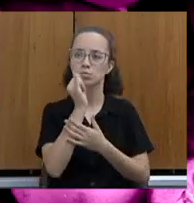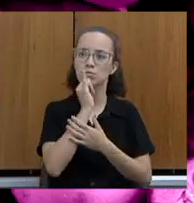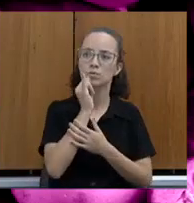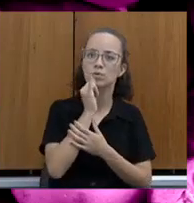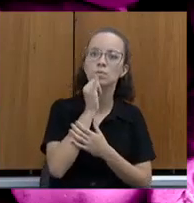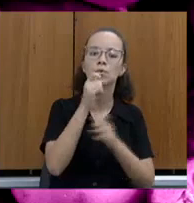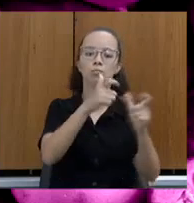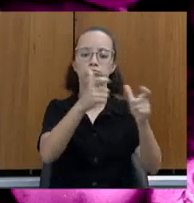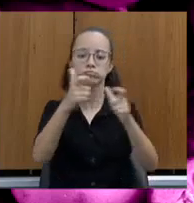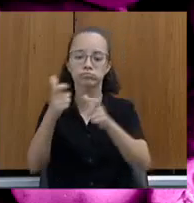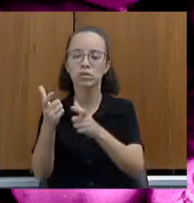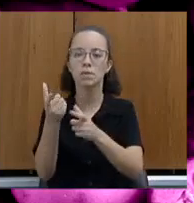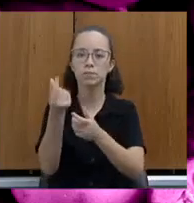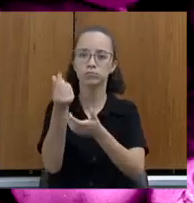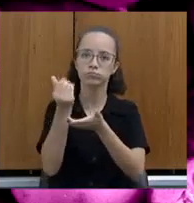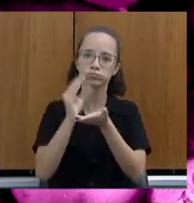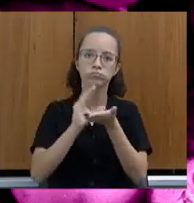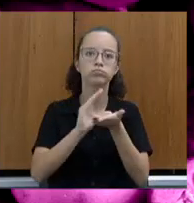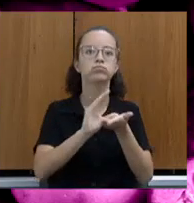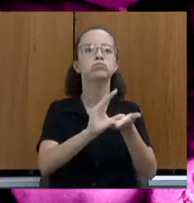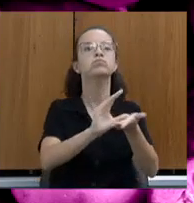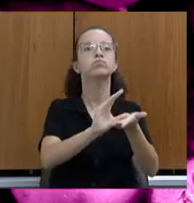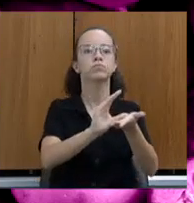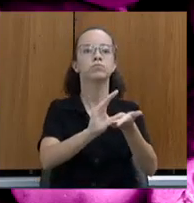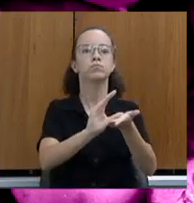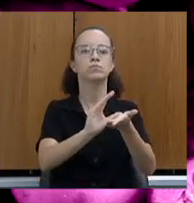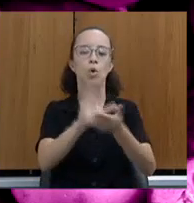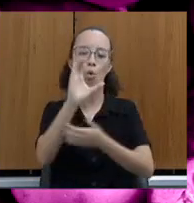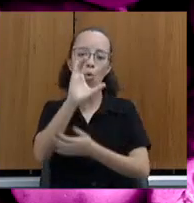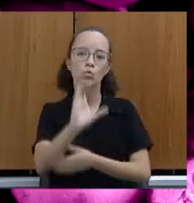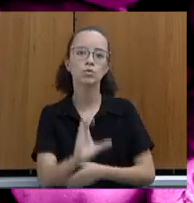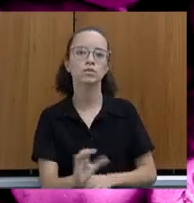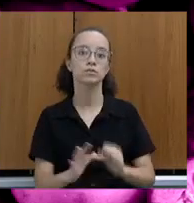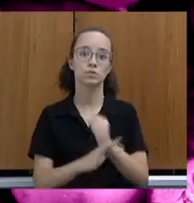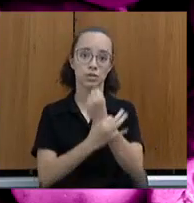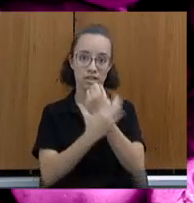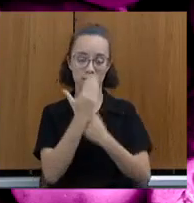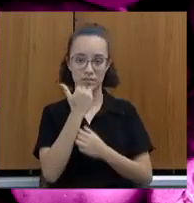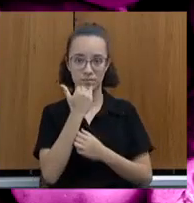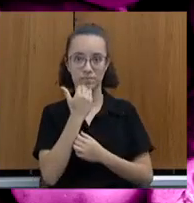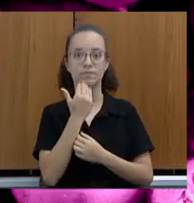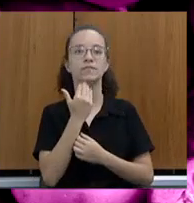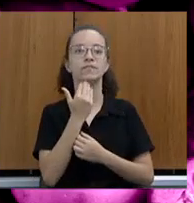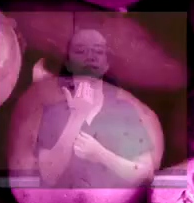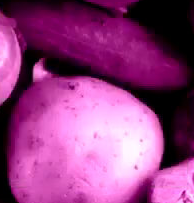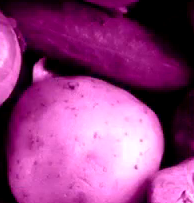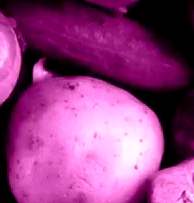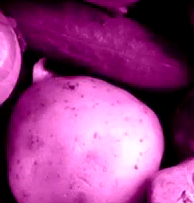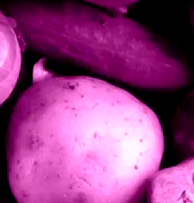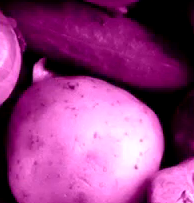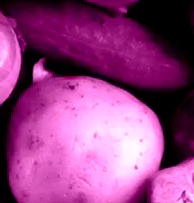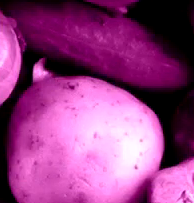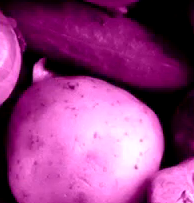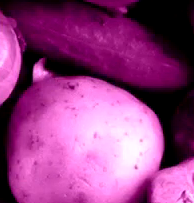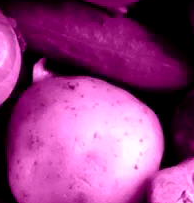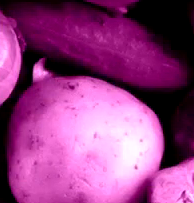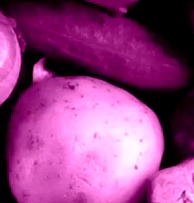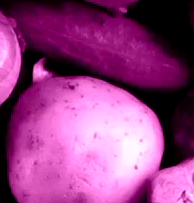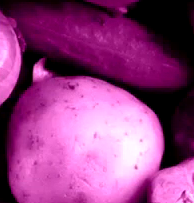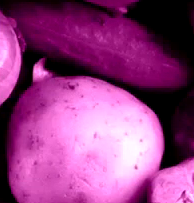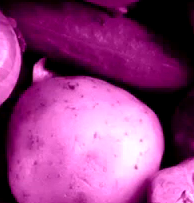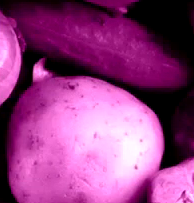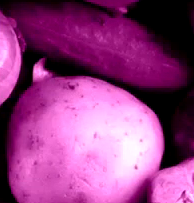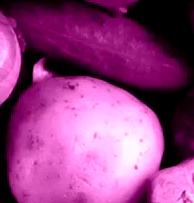alimentos e a receber esse recurso, eles precisam ter conselho de segurança alimentar e aderirem ao CISAM, que é o Sistema